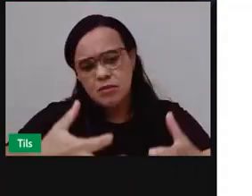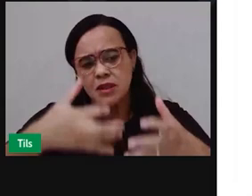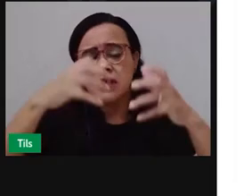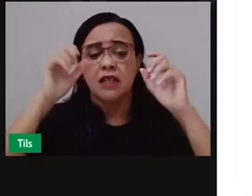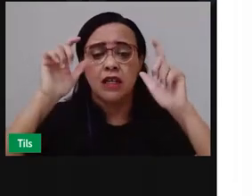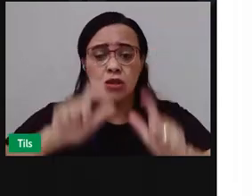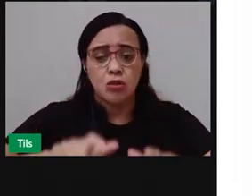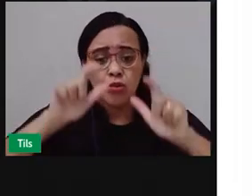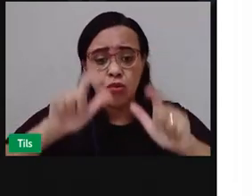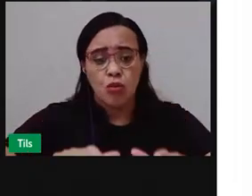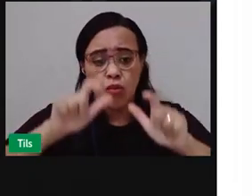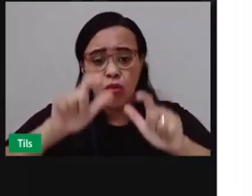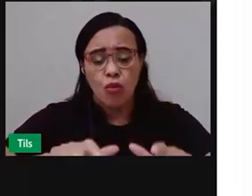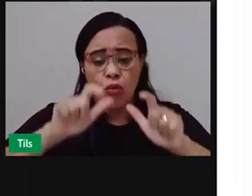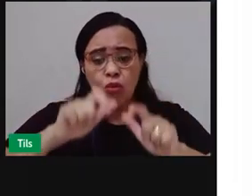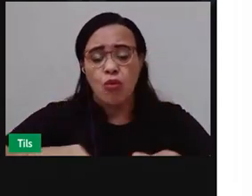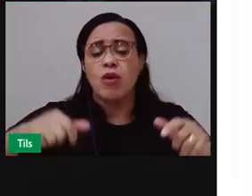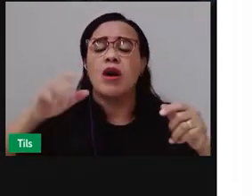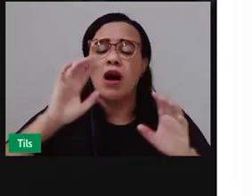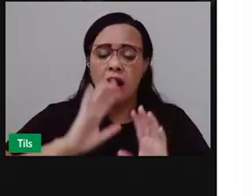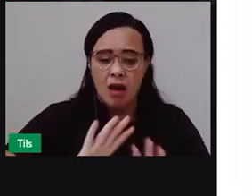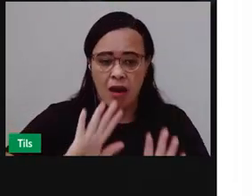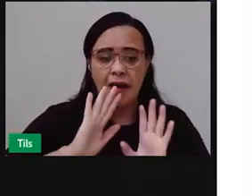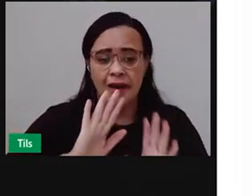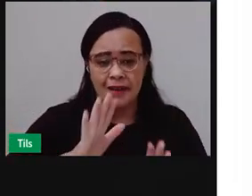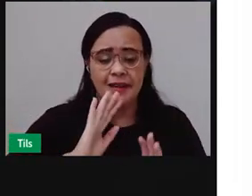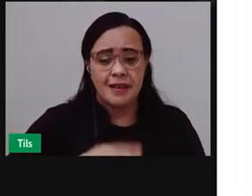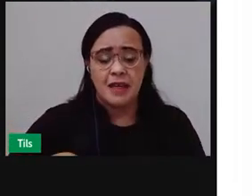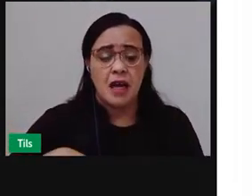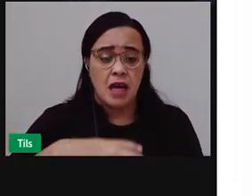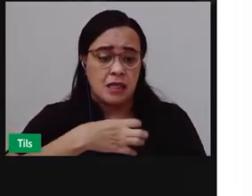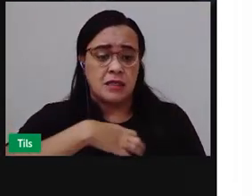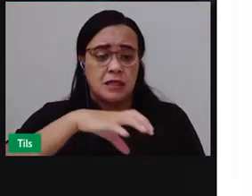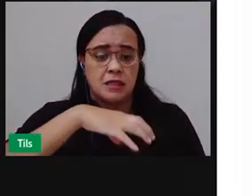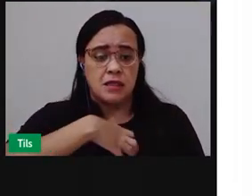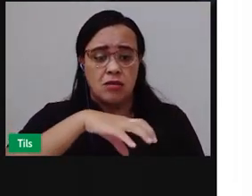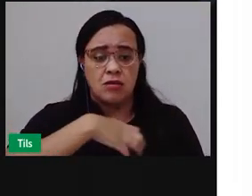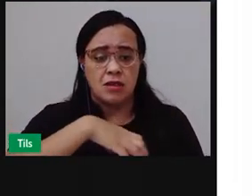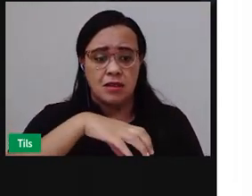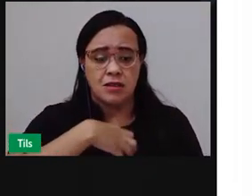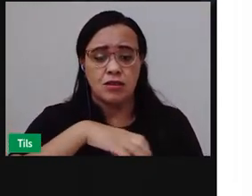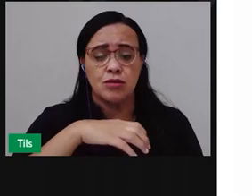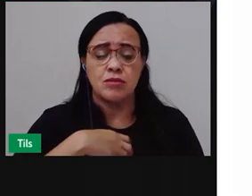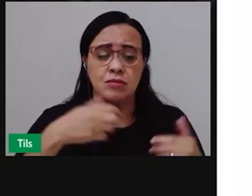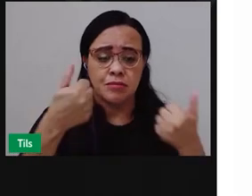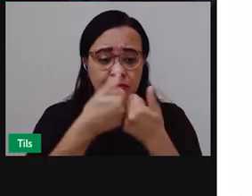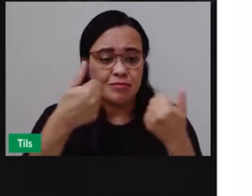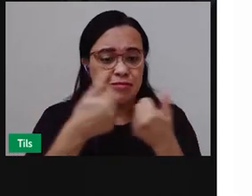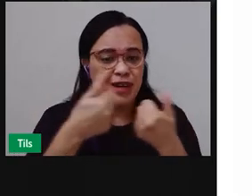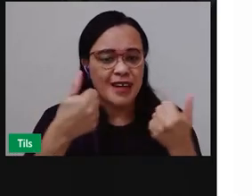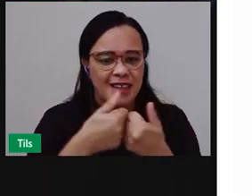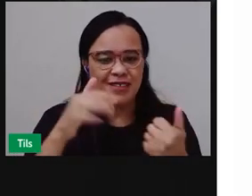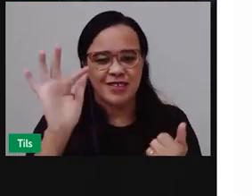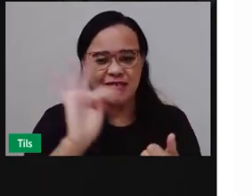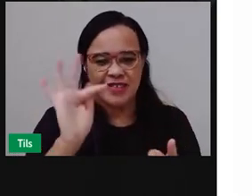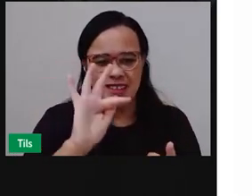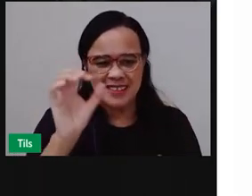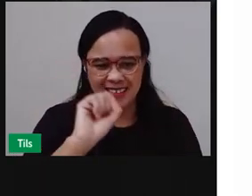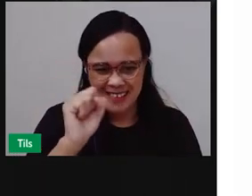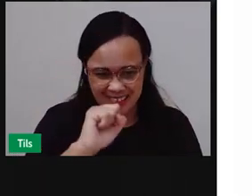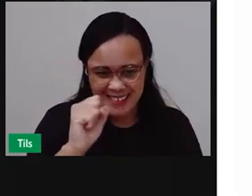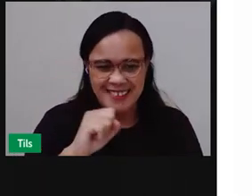situação que aconteceu lá no bairro, em Salvador, na cidade bem perto aqui da nossa, né,